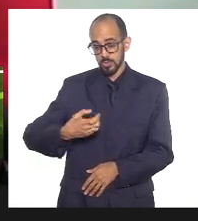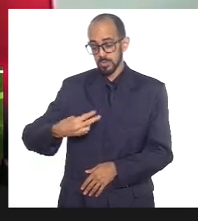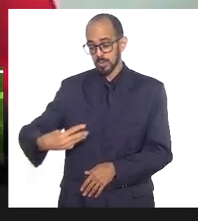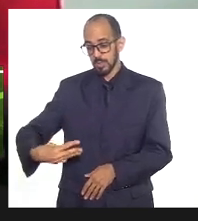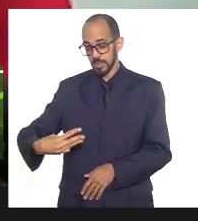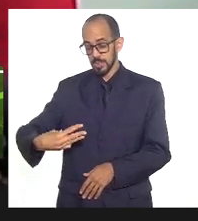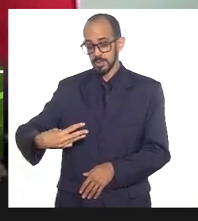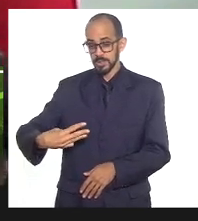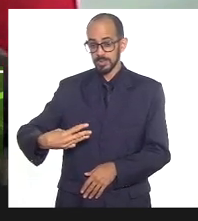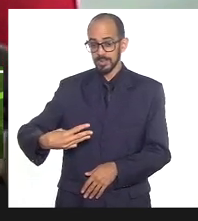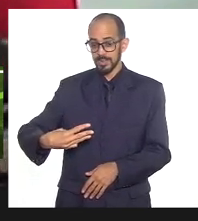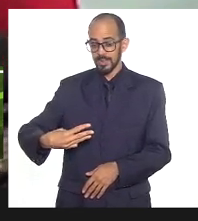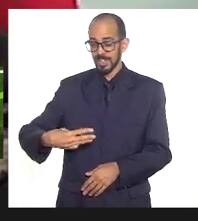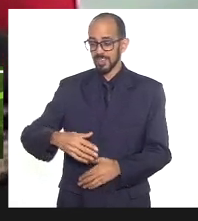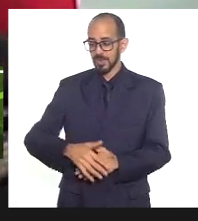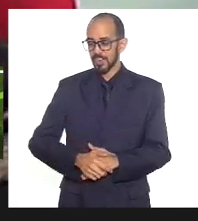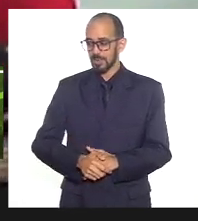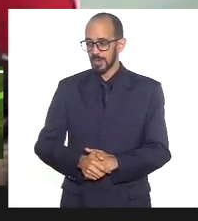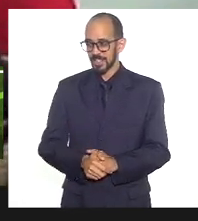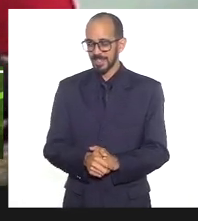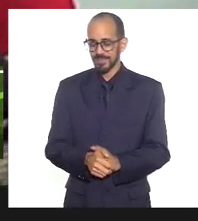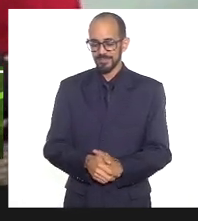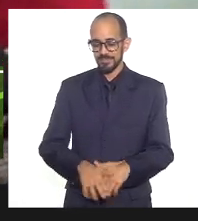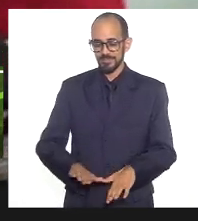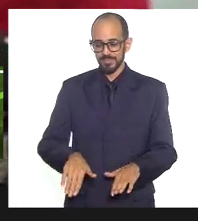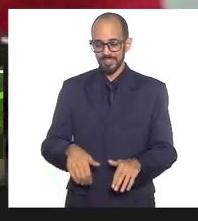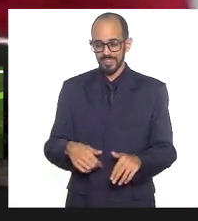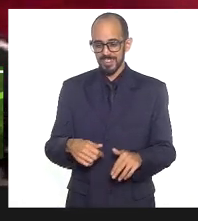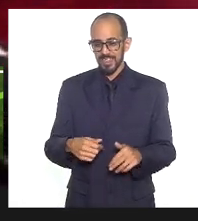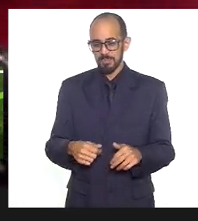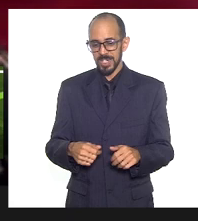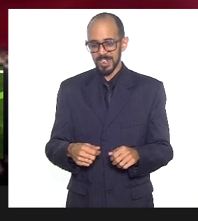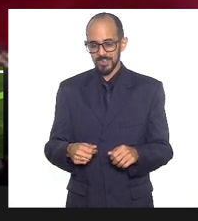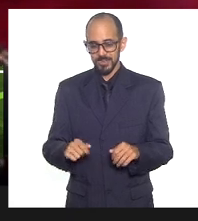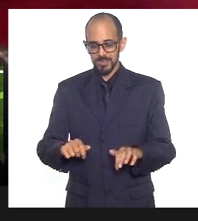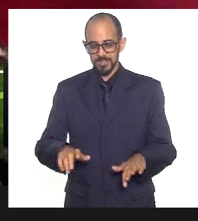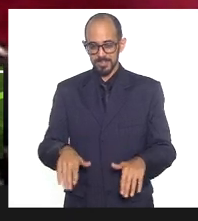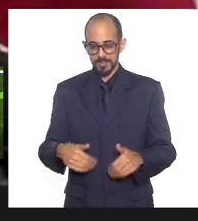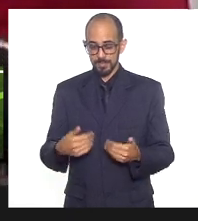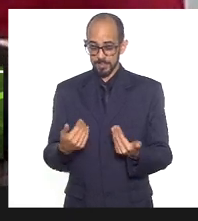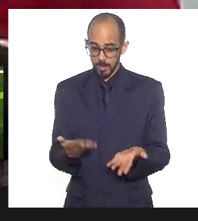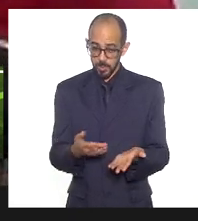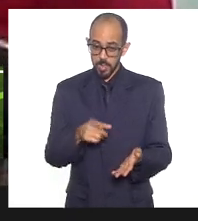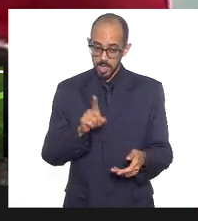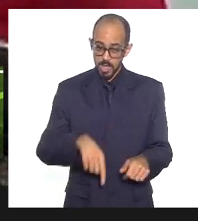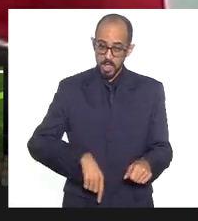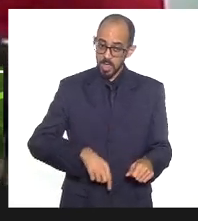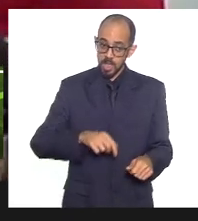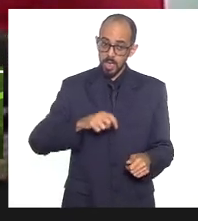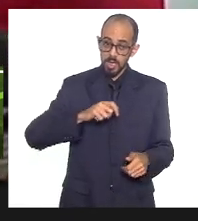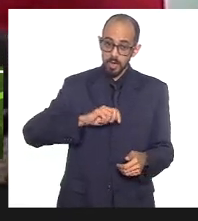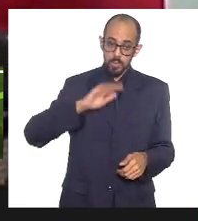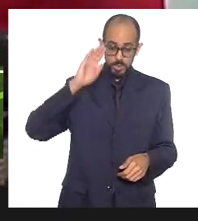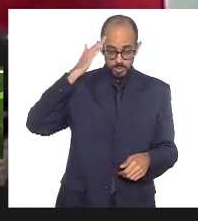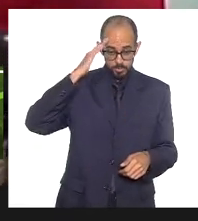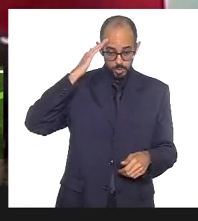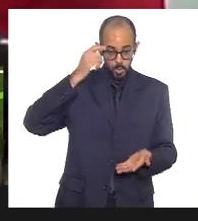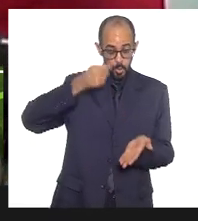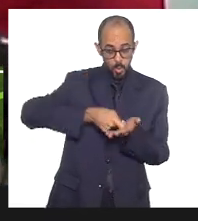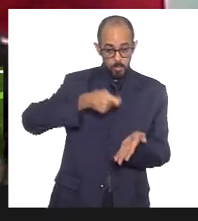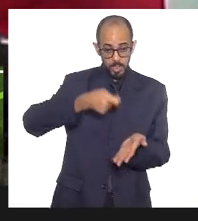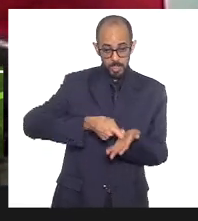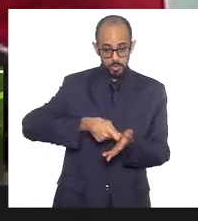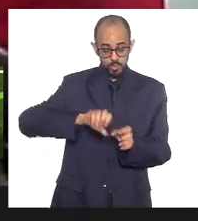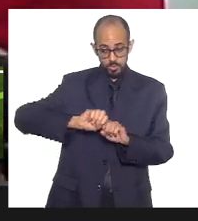não há mais esse entendimento facultativo, é sim um entendimento obrigatório do ensino da